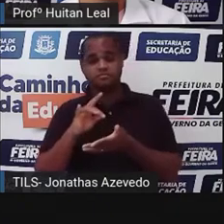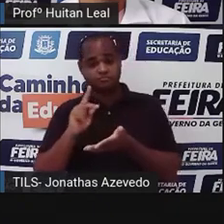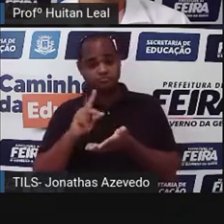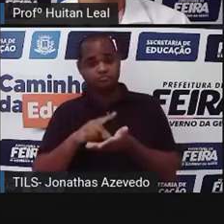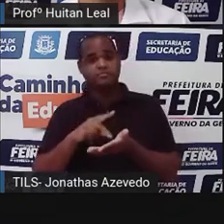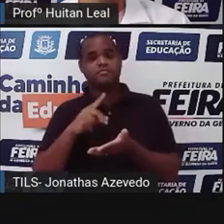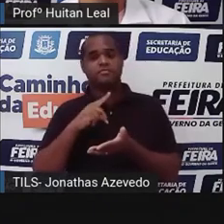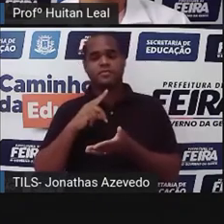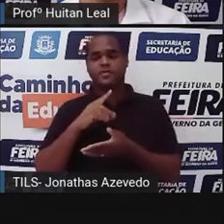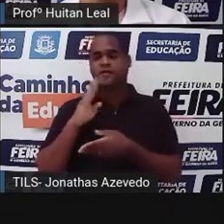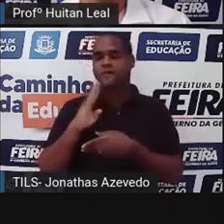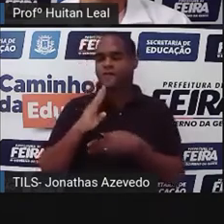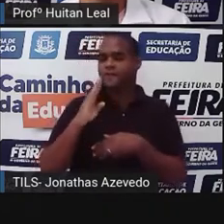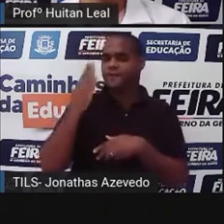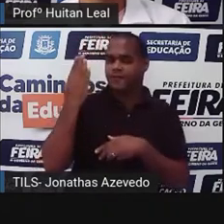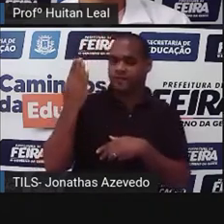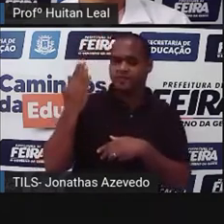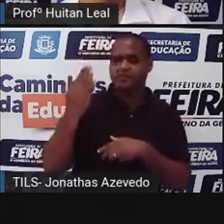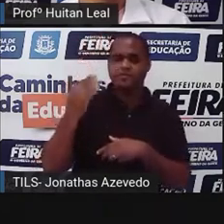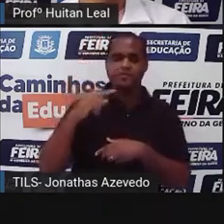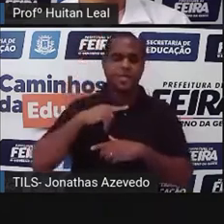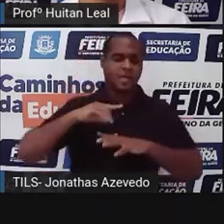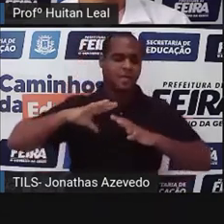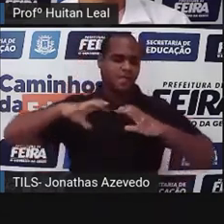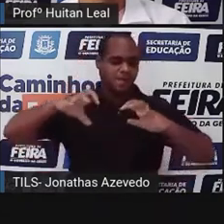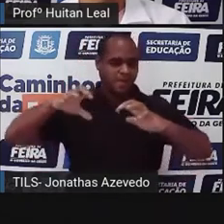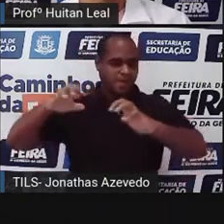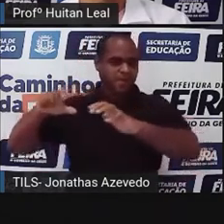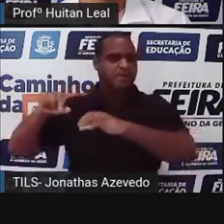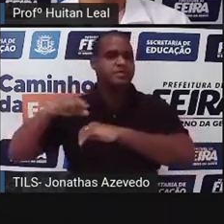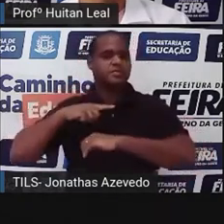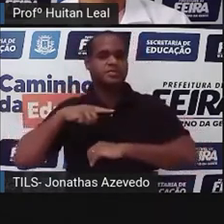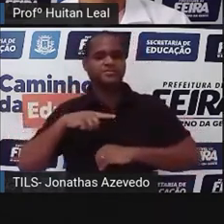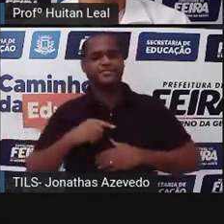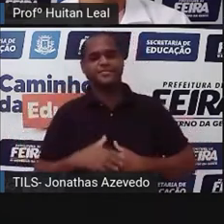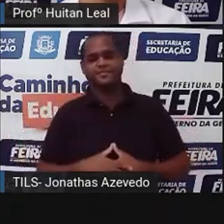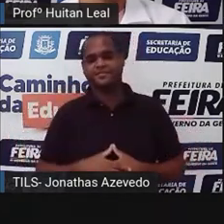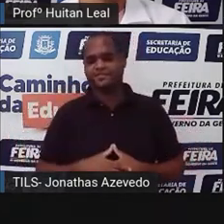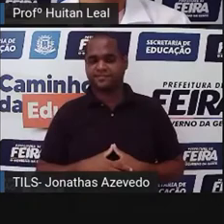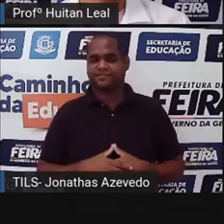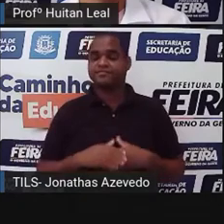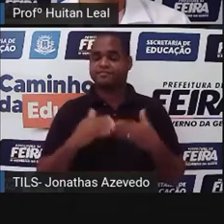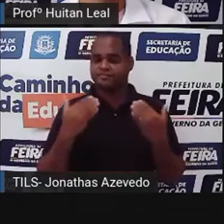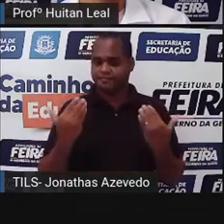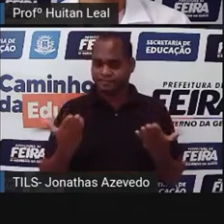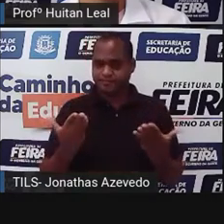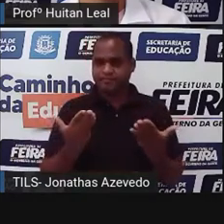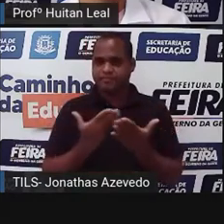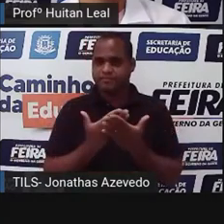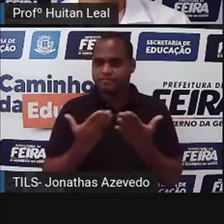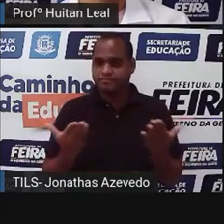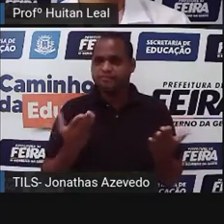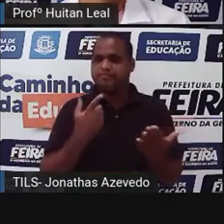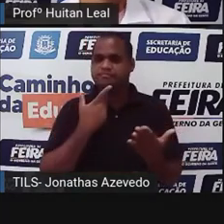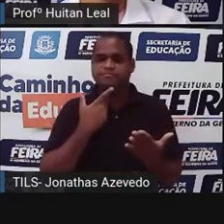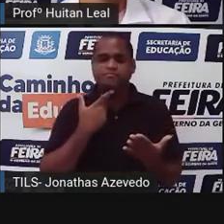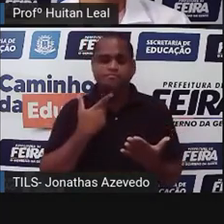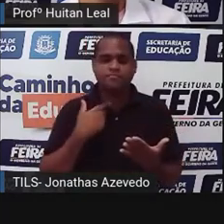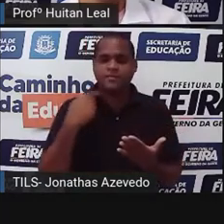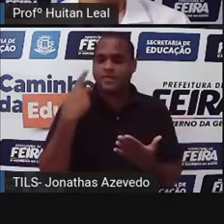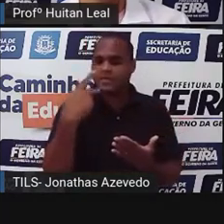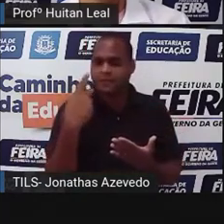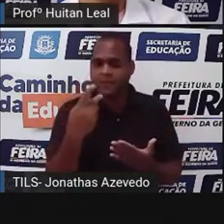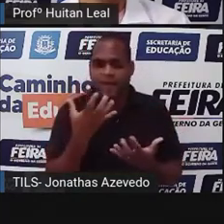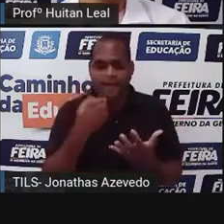com os elementos sobrenaturais. Então, para você, você que deseja escrever um